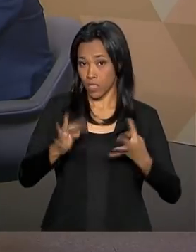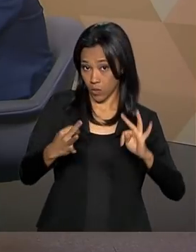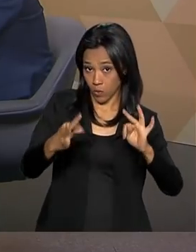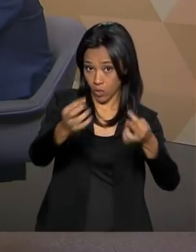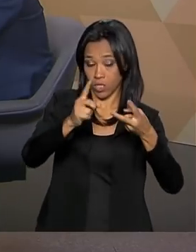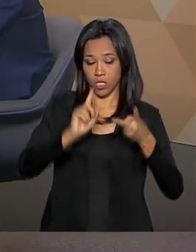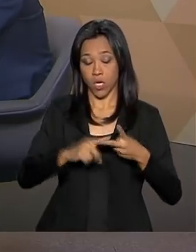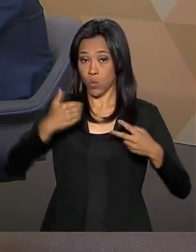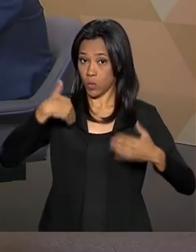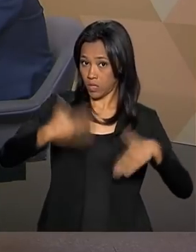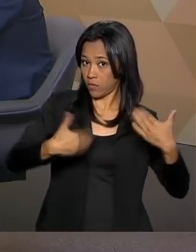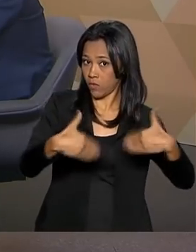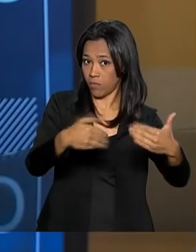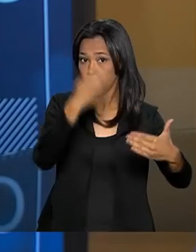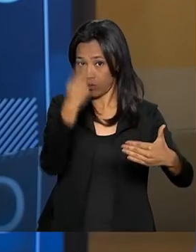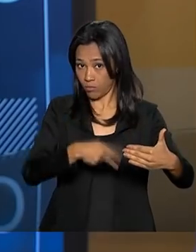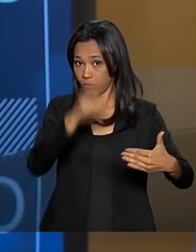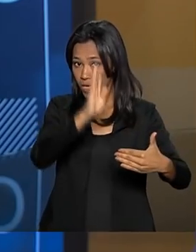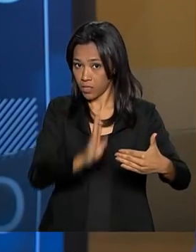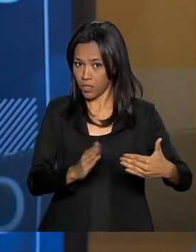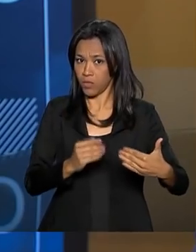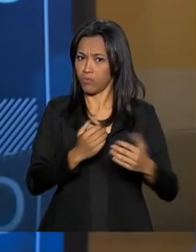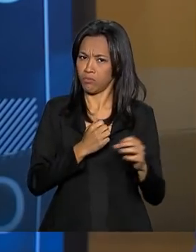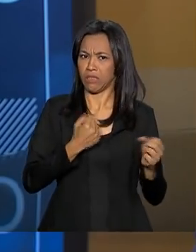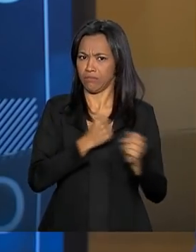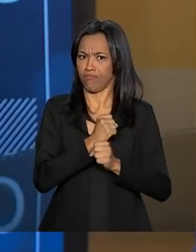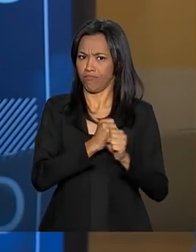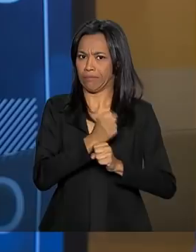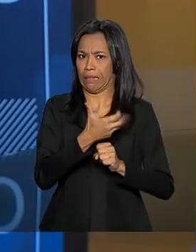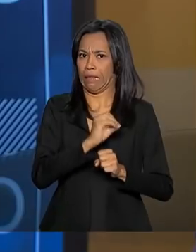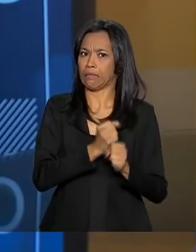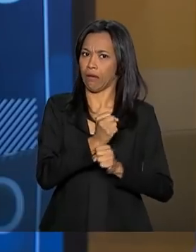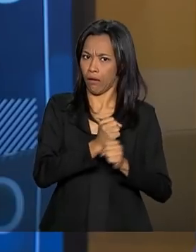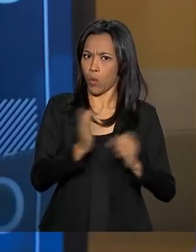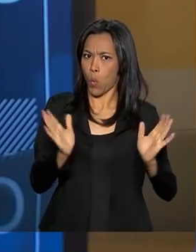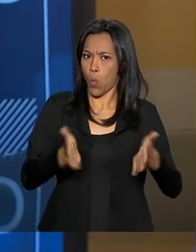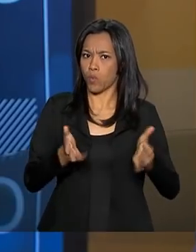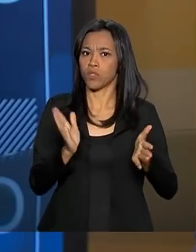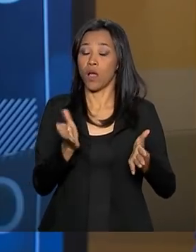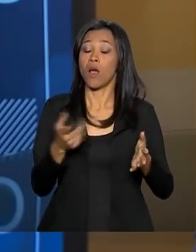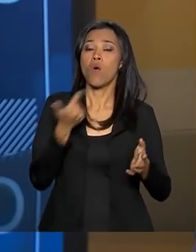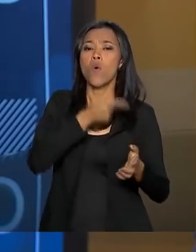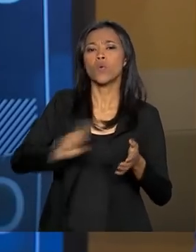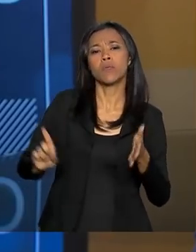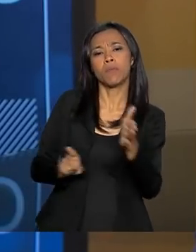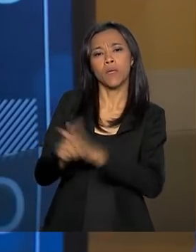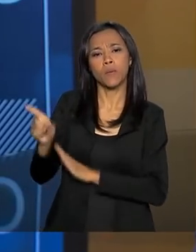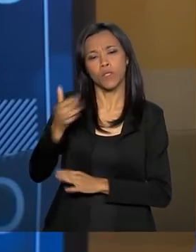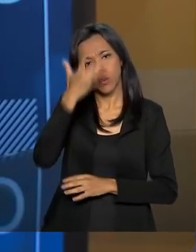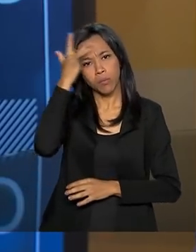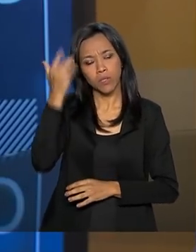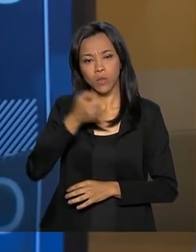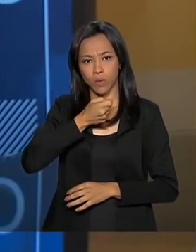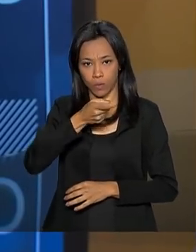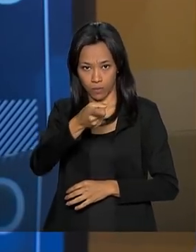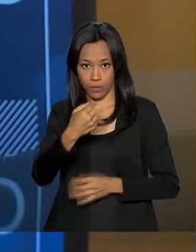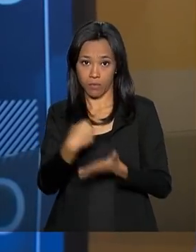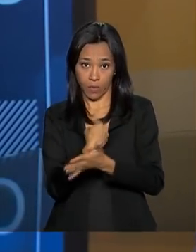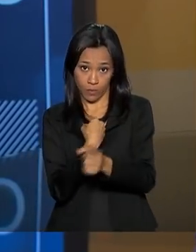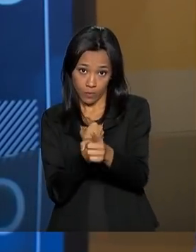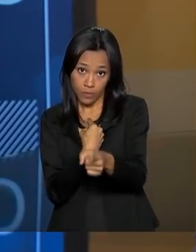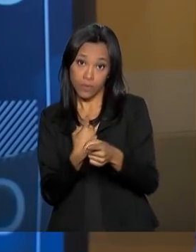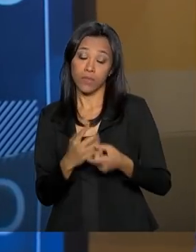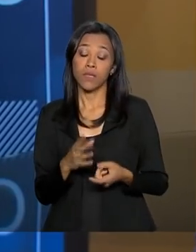que o Brasil teve nessa área nas últimas décadas. E agora vamos para uma pergunta de um outro produtor rural, o Euripe Diz da Silva,